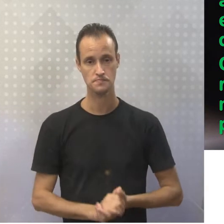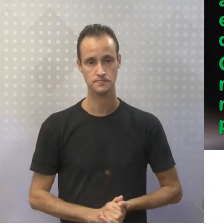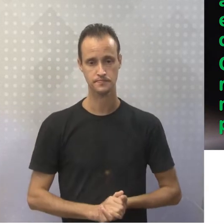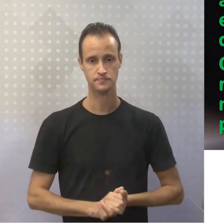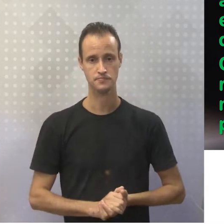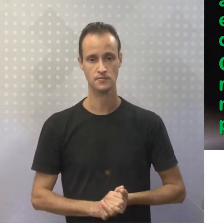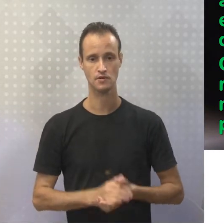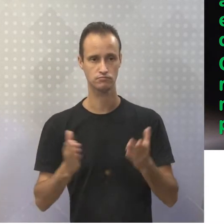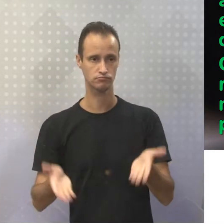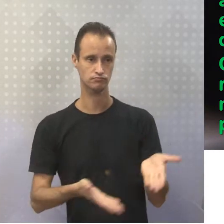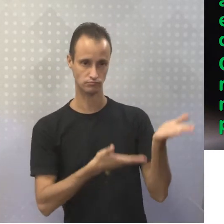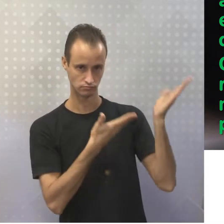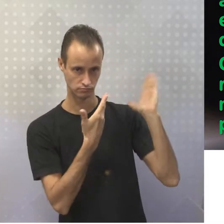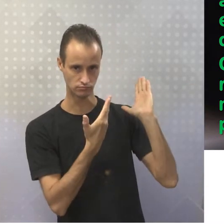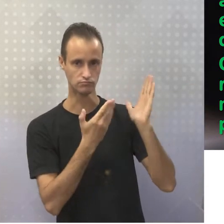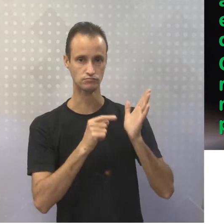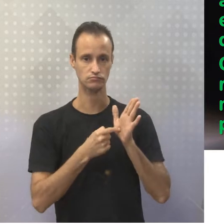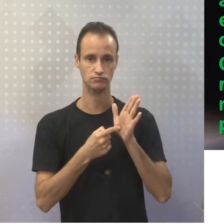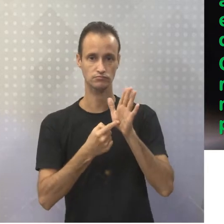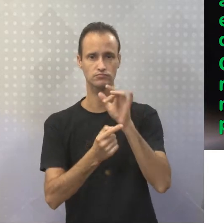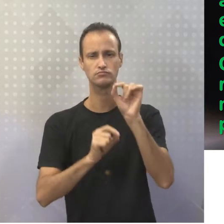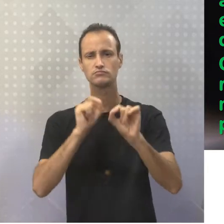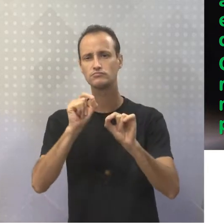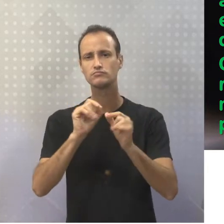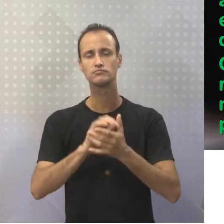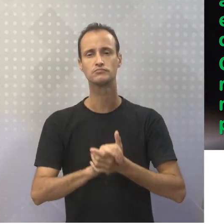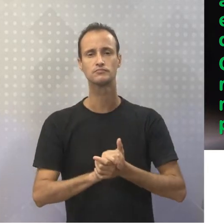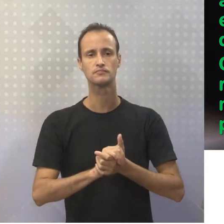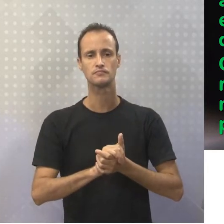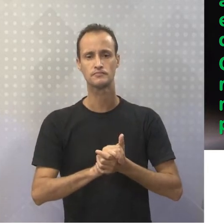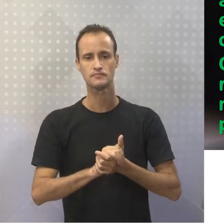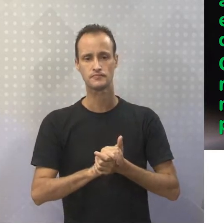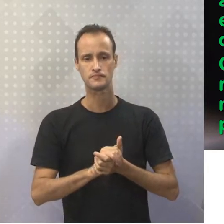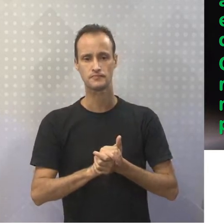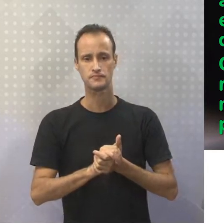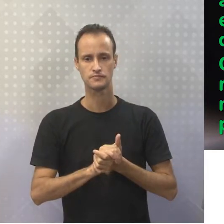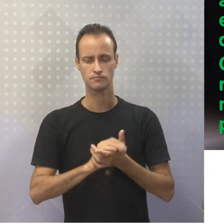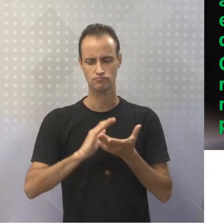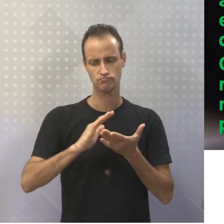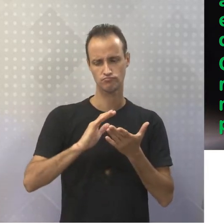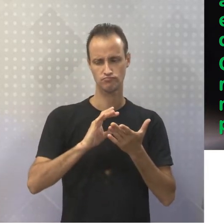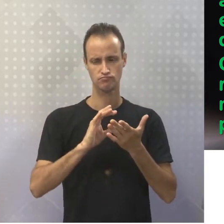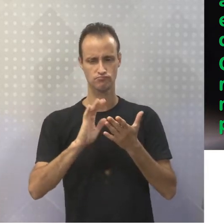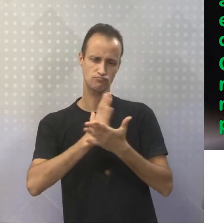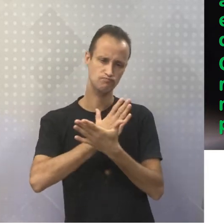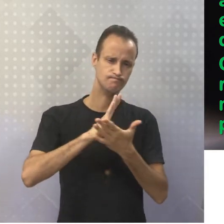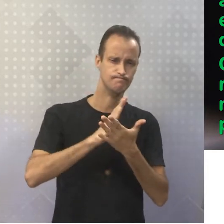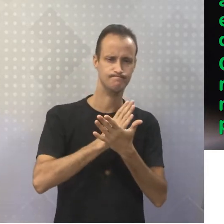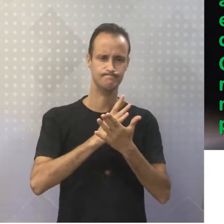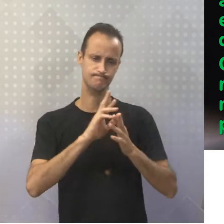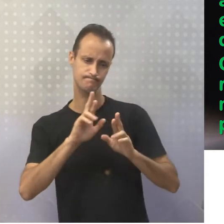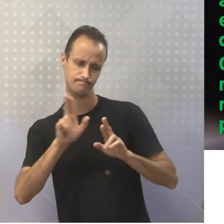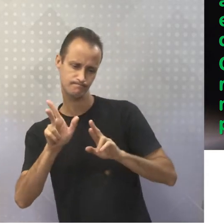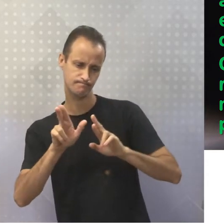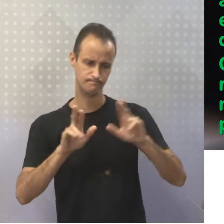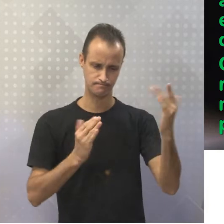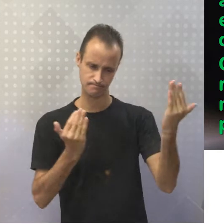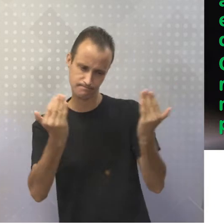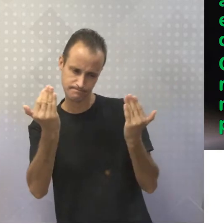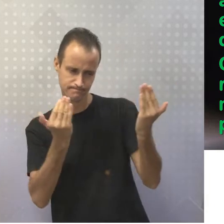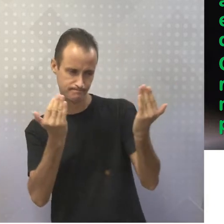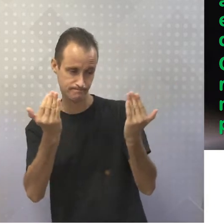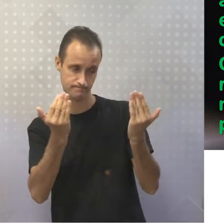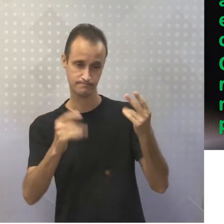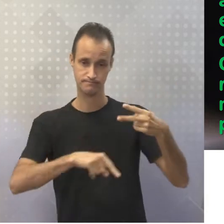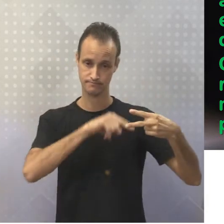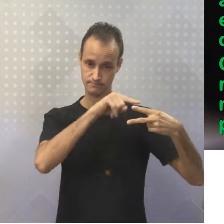Então, aqui eu vou trazer para vocês algumas diferenças entre reportagem